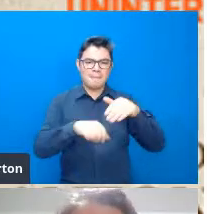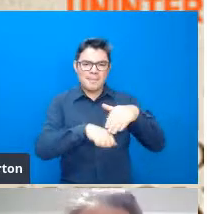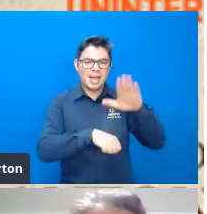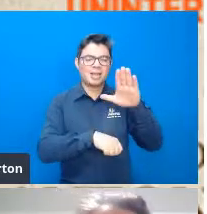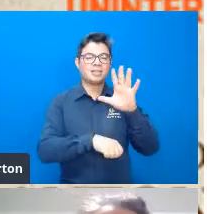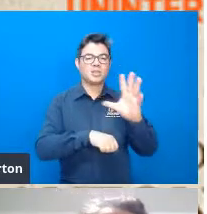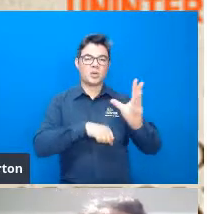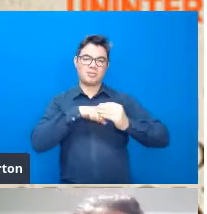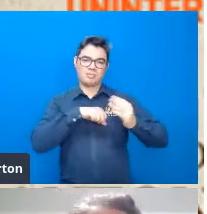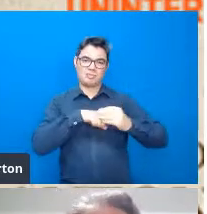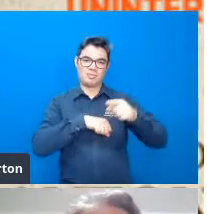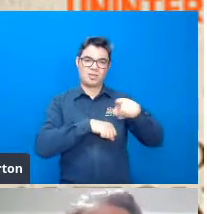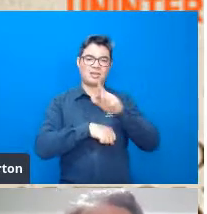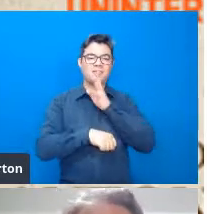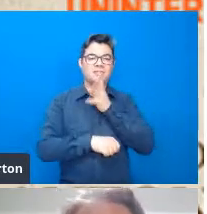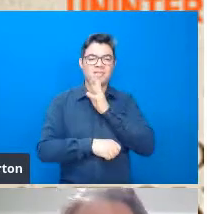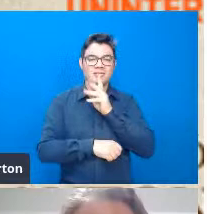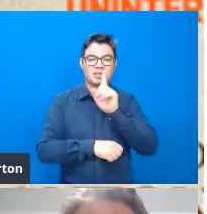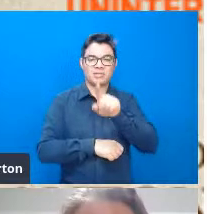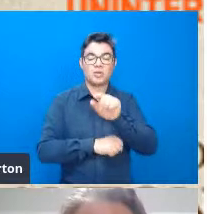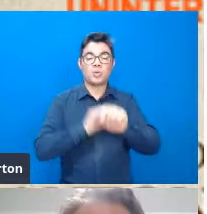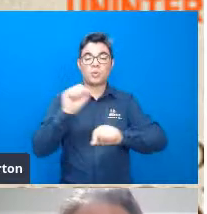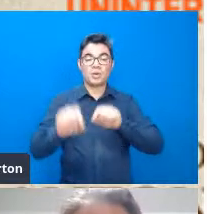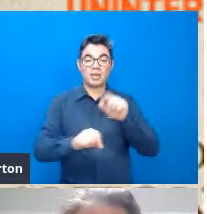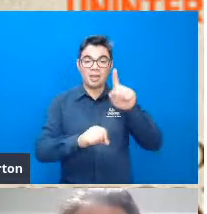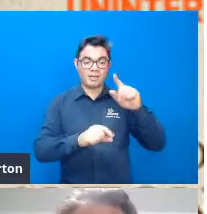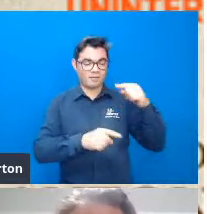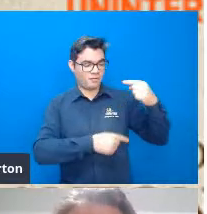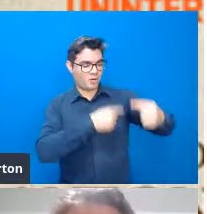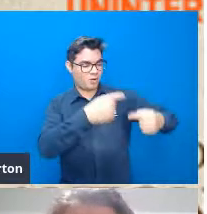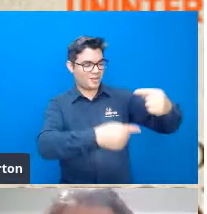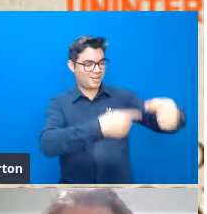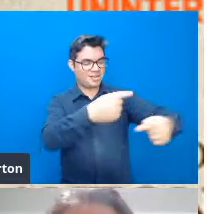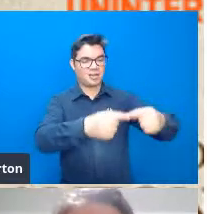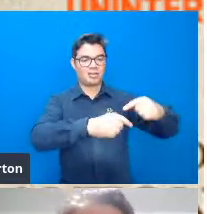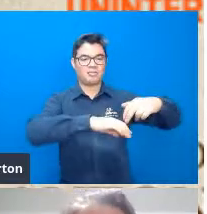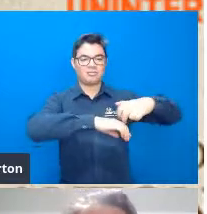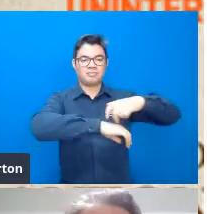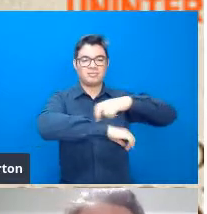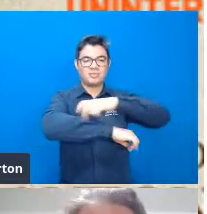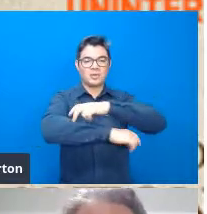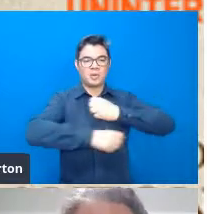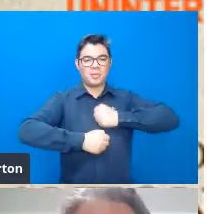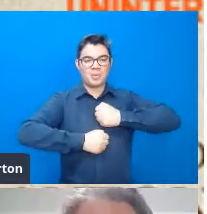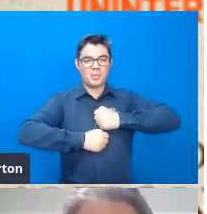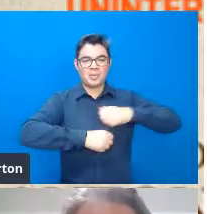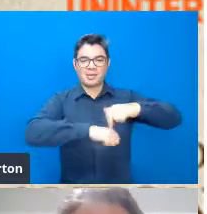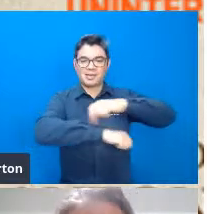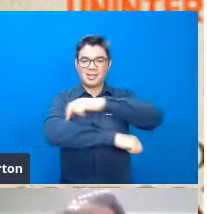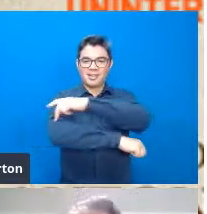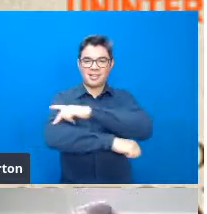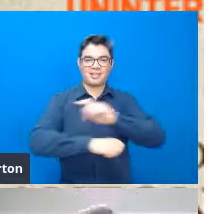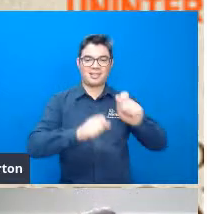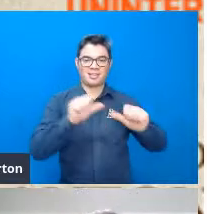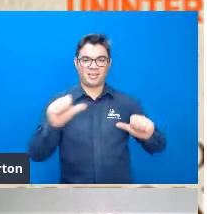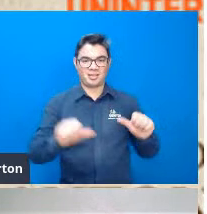de toda a história, que elaborou a teoria da evolução por seleção natural. Próximo slide, por favor.